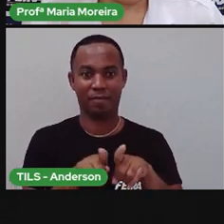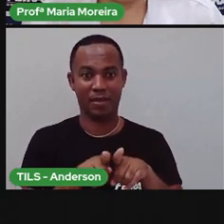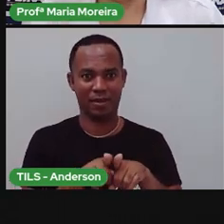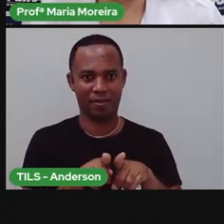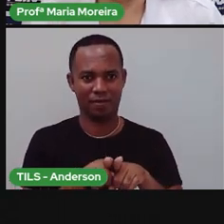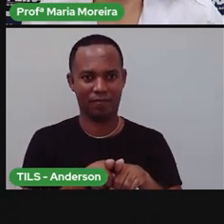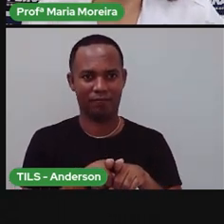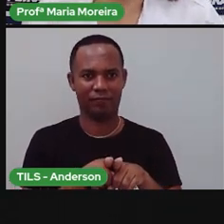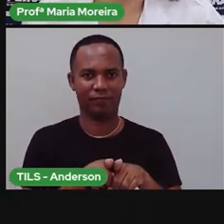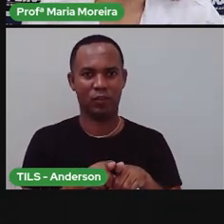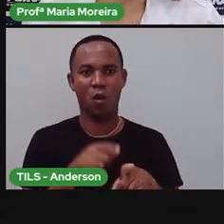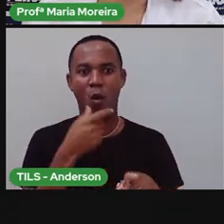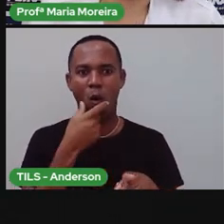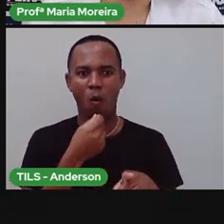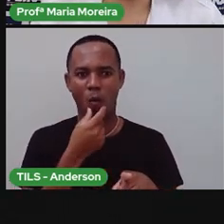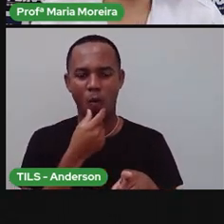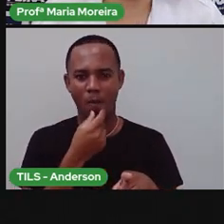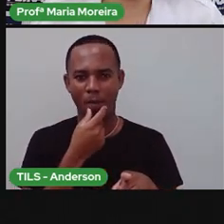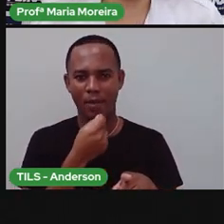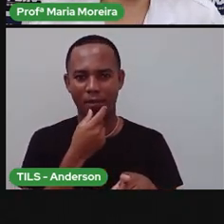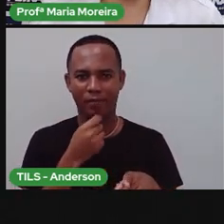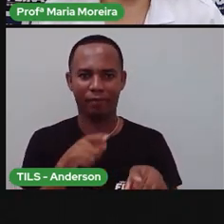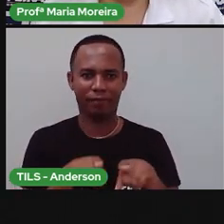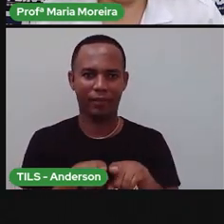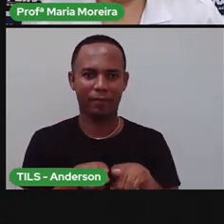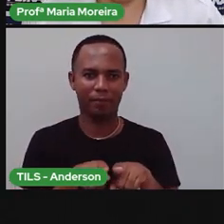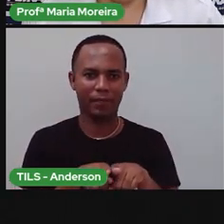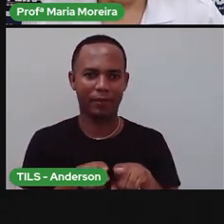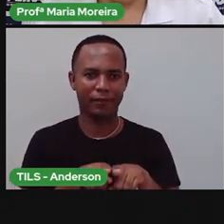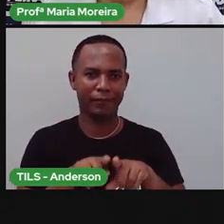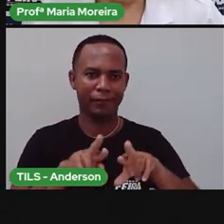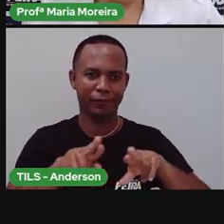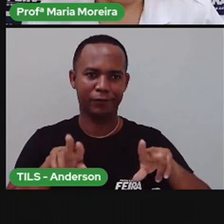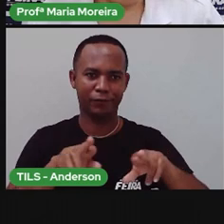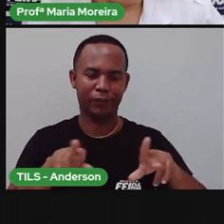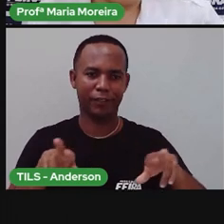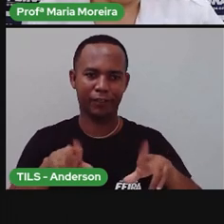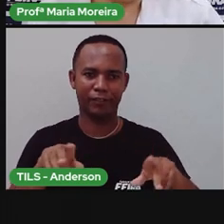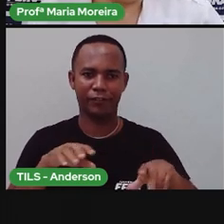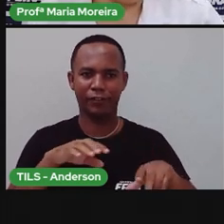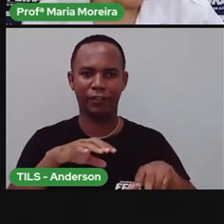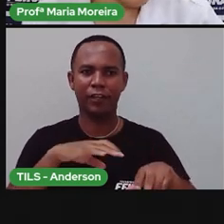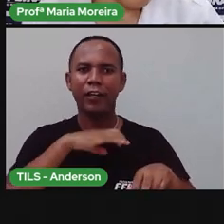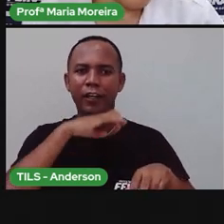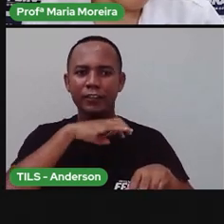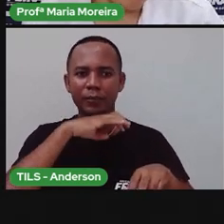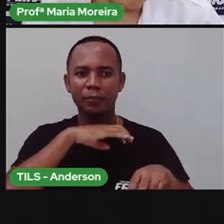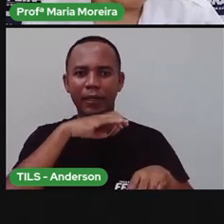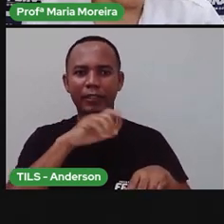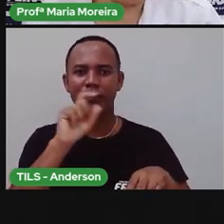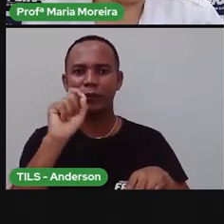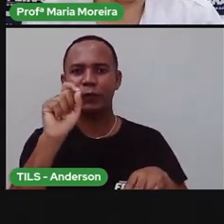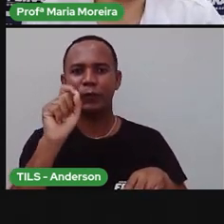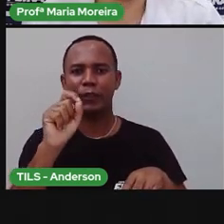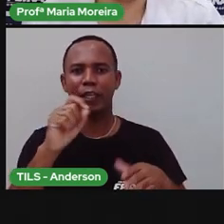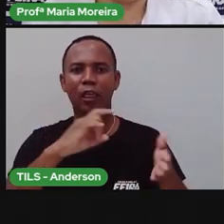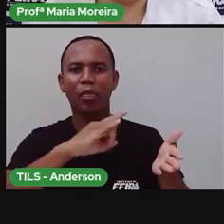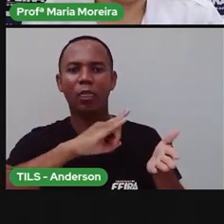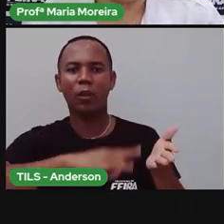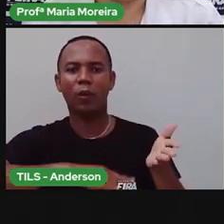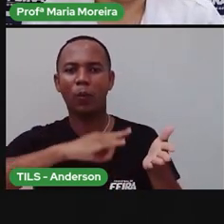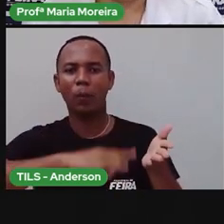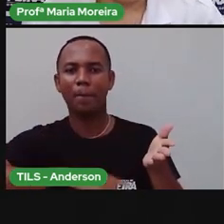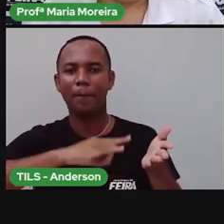que o homem difere dos outros animais. Que são os documentos. A gente vai falar sobre esses documentos aqui algumas